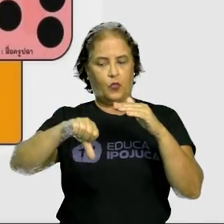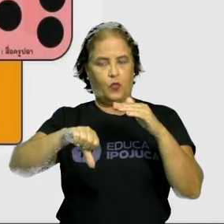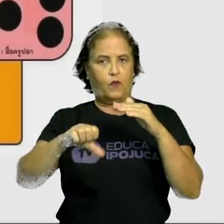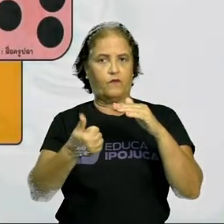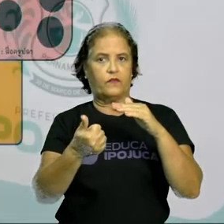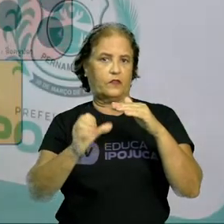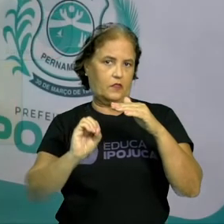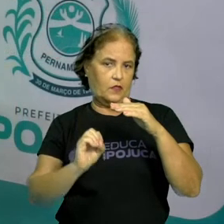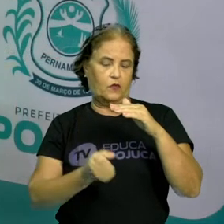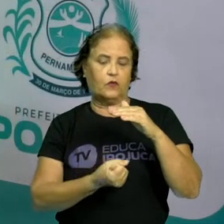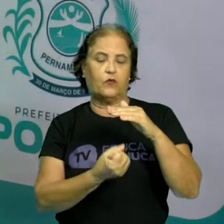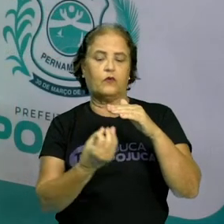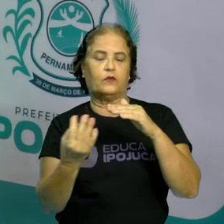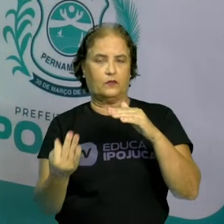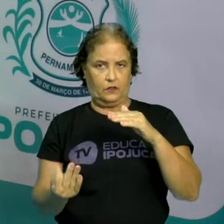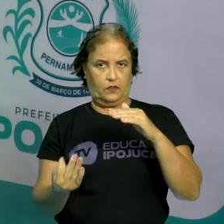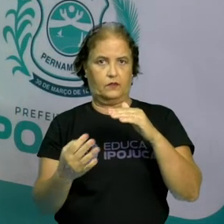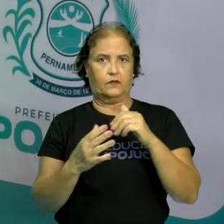quantidades.